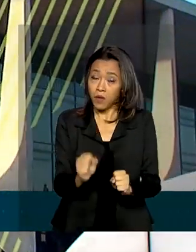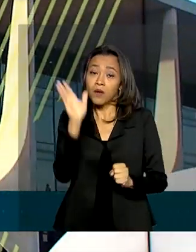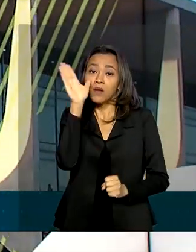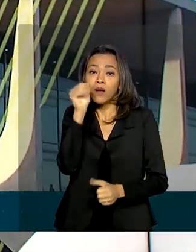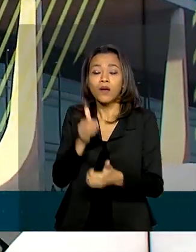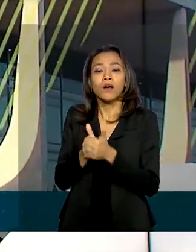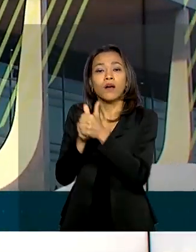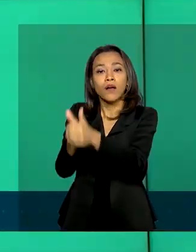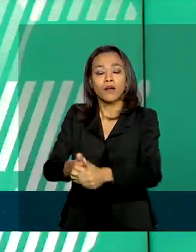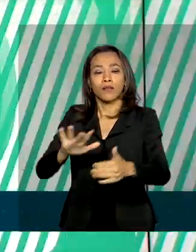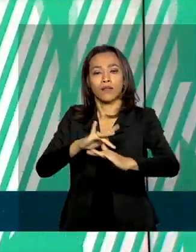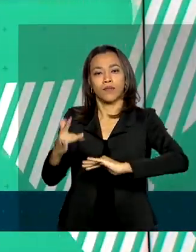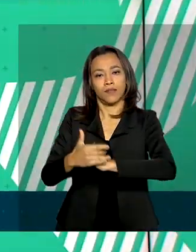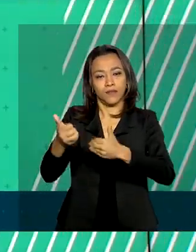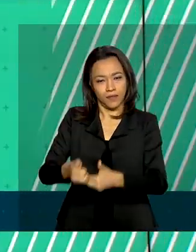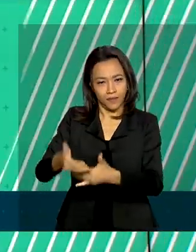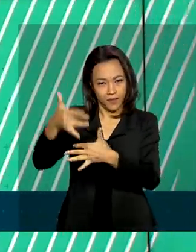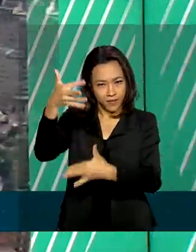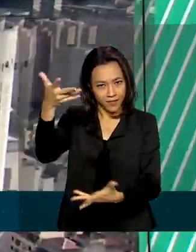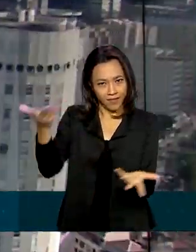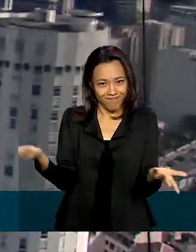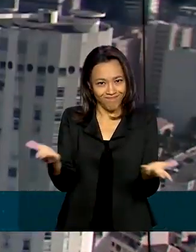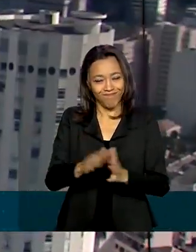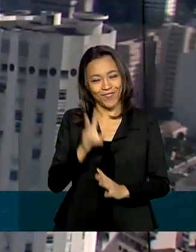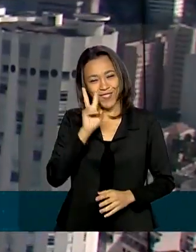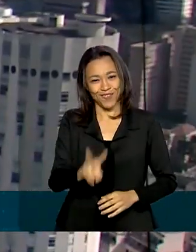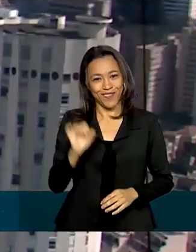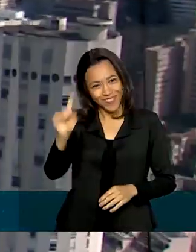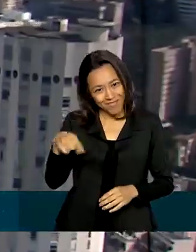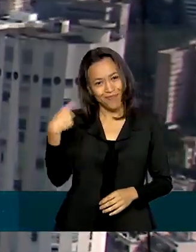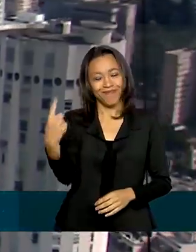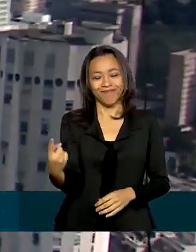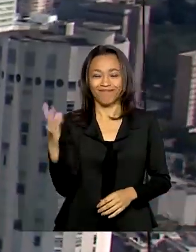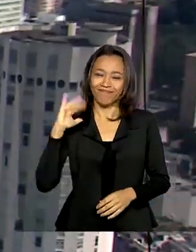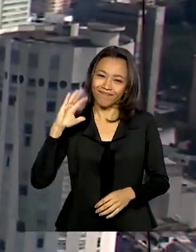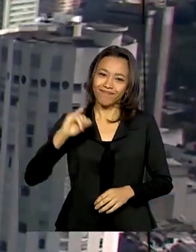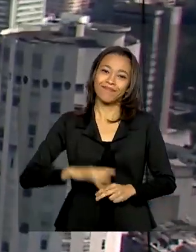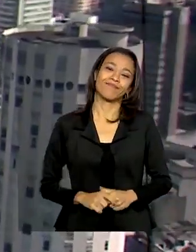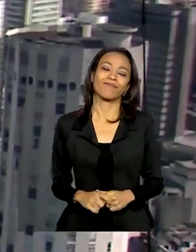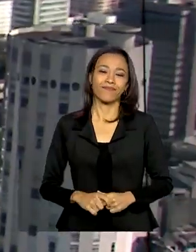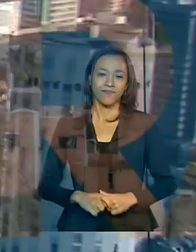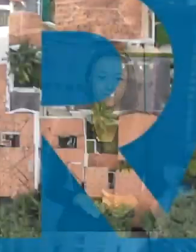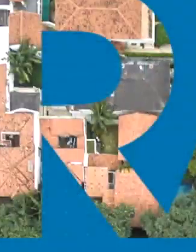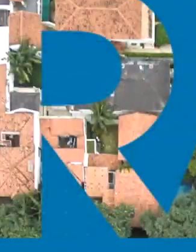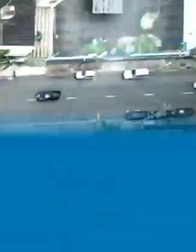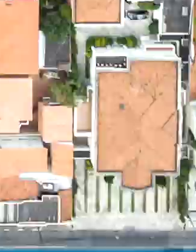nos acompanhar também pelas nossas redes sociais. Nos vemos na próxima edição. Até lá. Tchau.